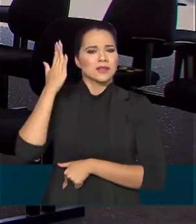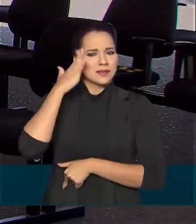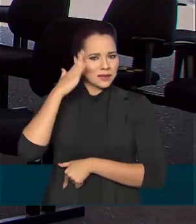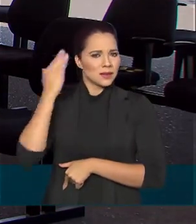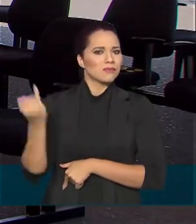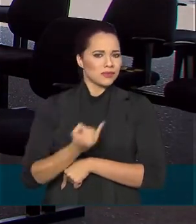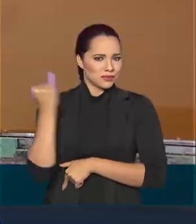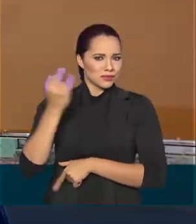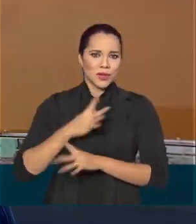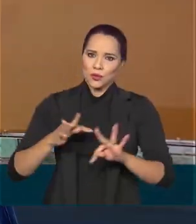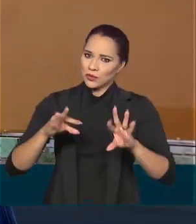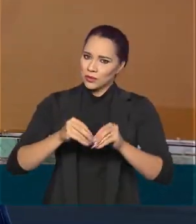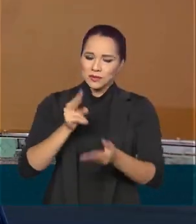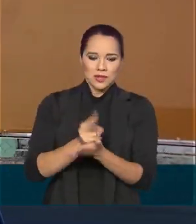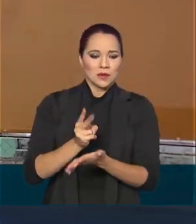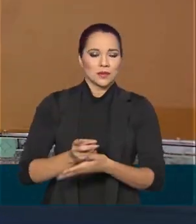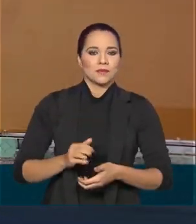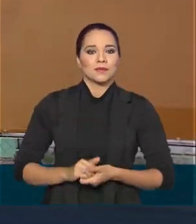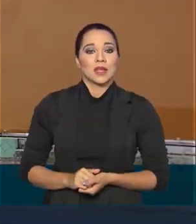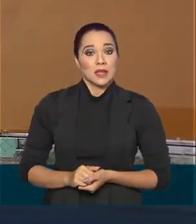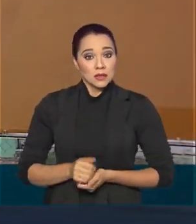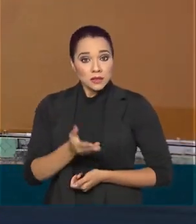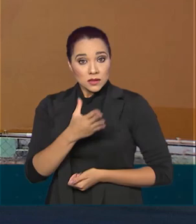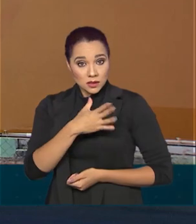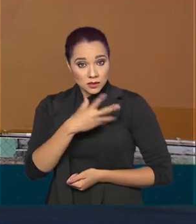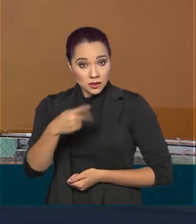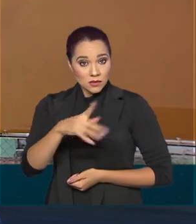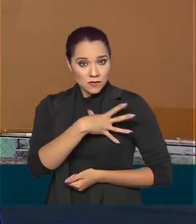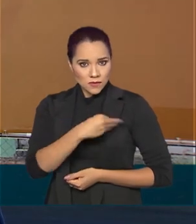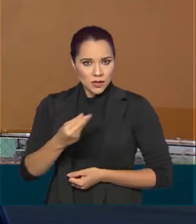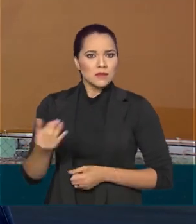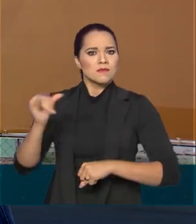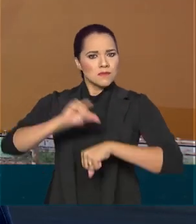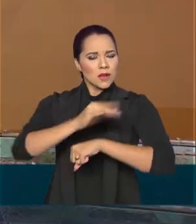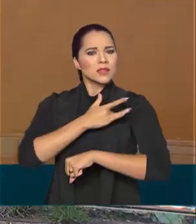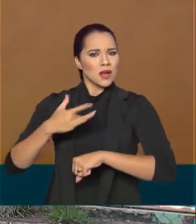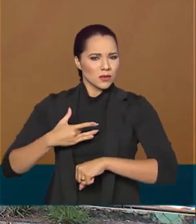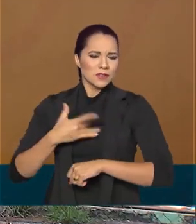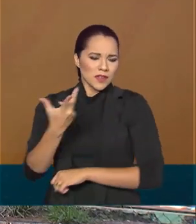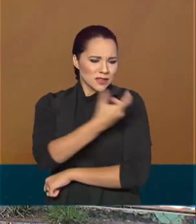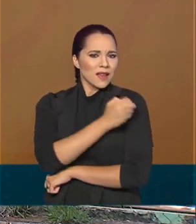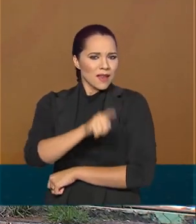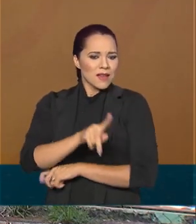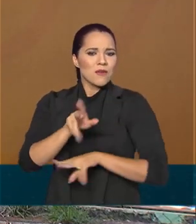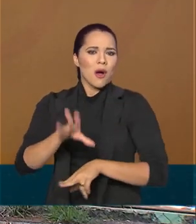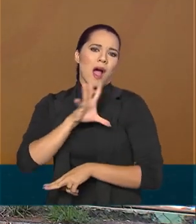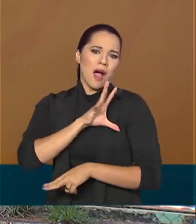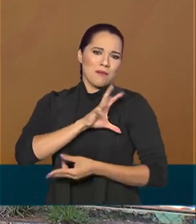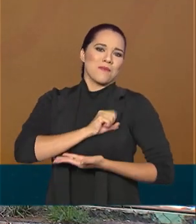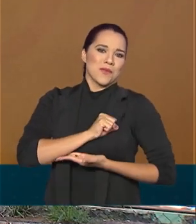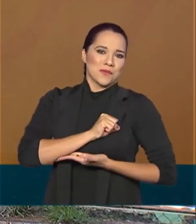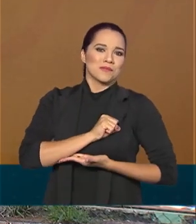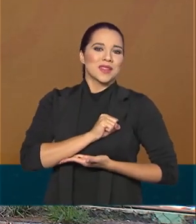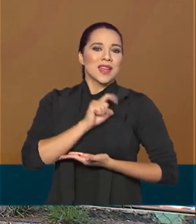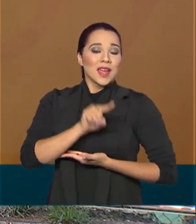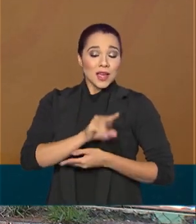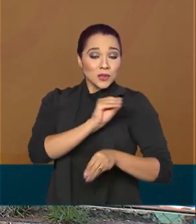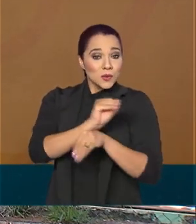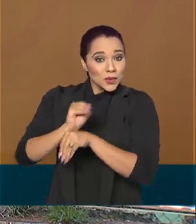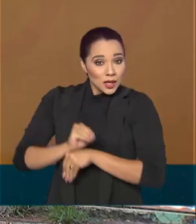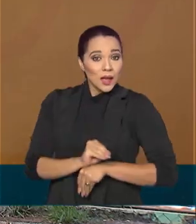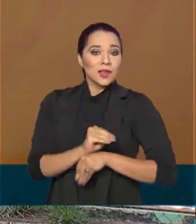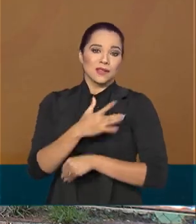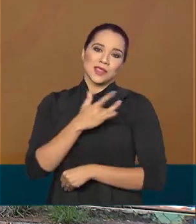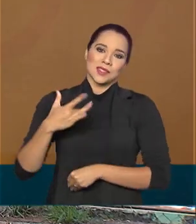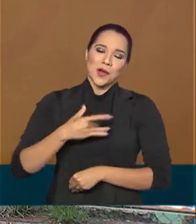a campanha a gente participa. Levem seus filhos aos postos de vacinação. Vacinar é amar. Vacinar é um ato de amor. É um ato de cuidado